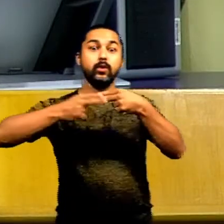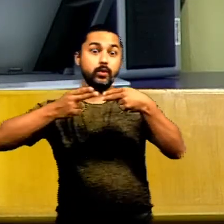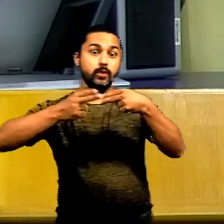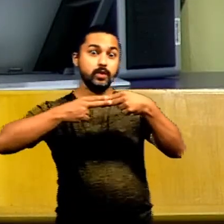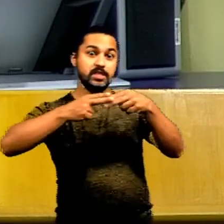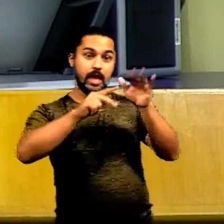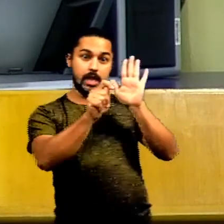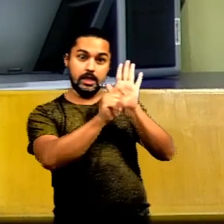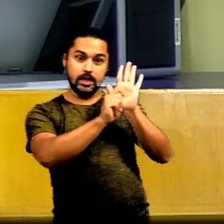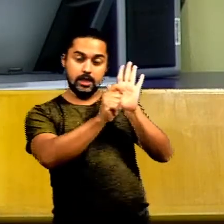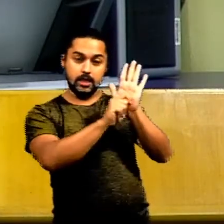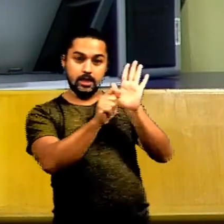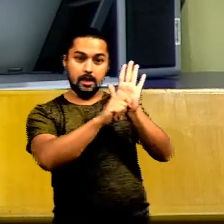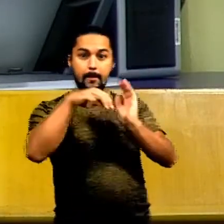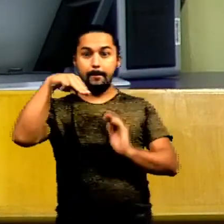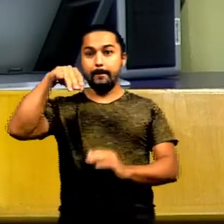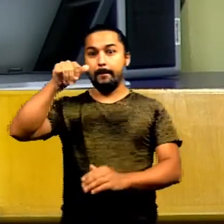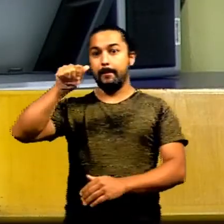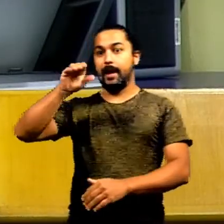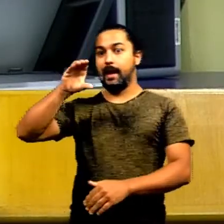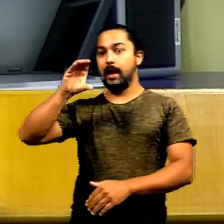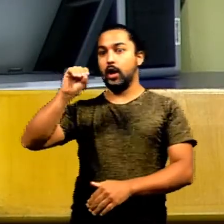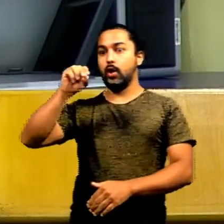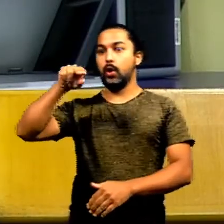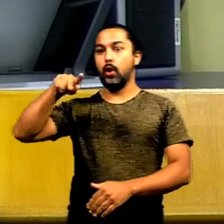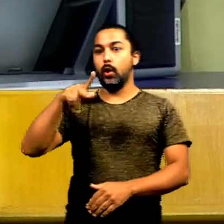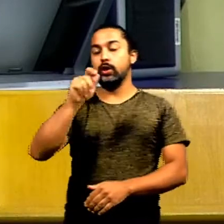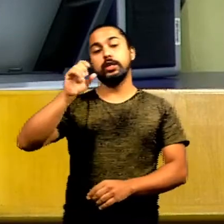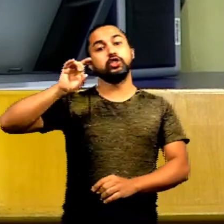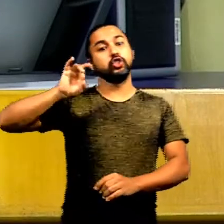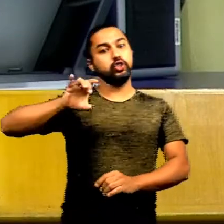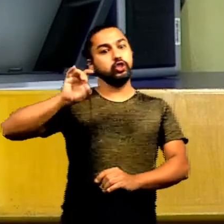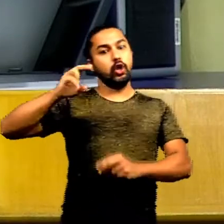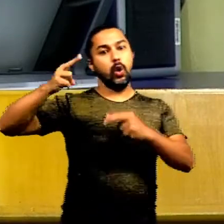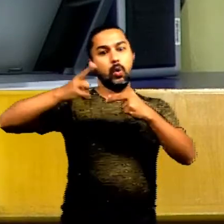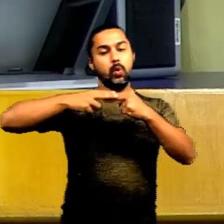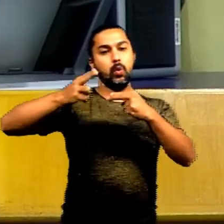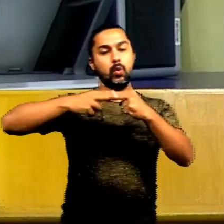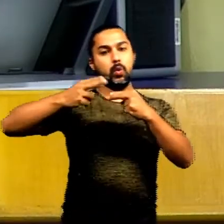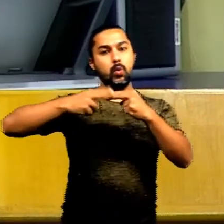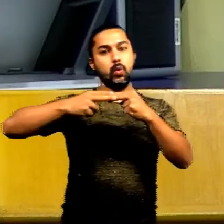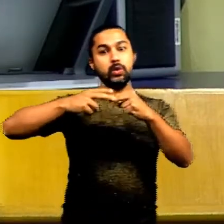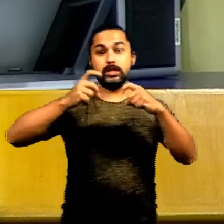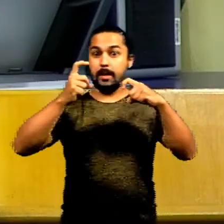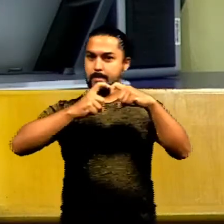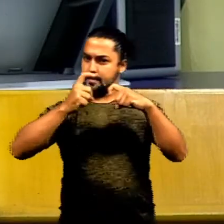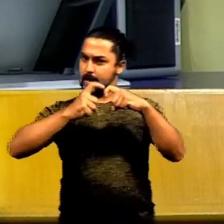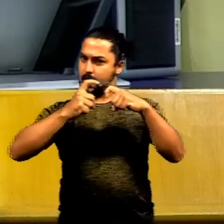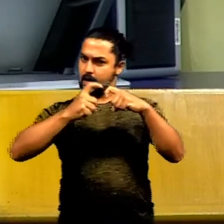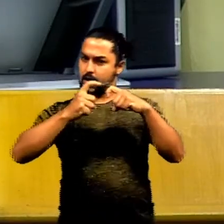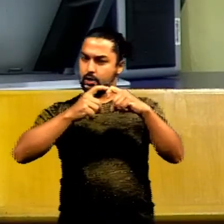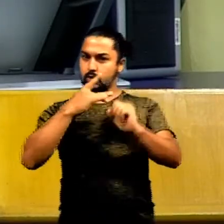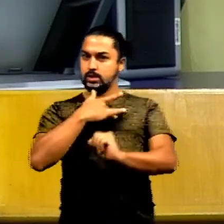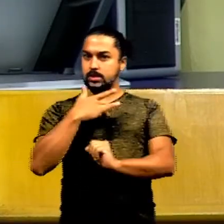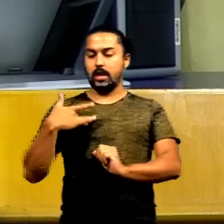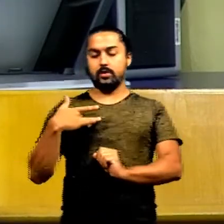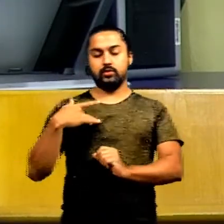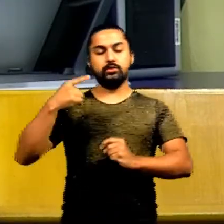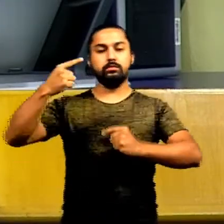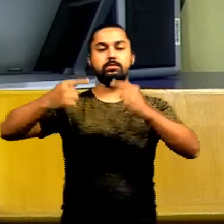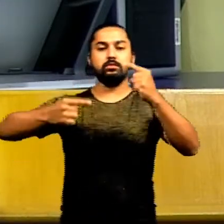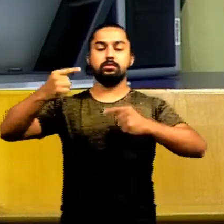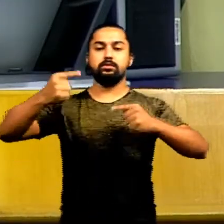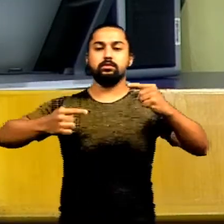maconha em situações medicinais para que fique bem claro está em